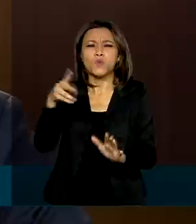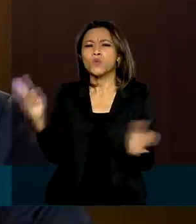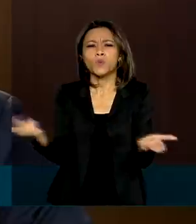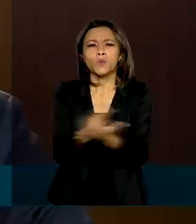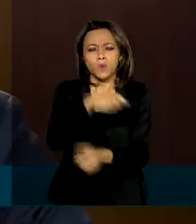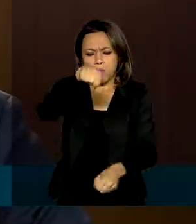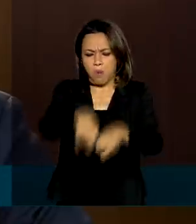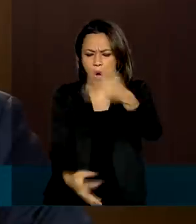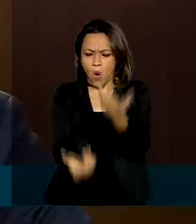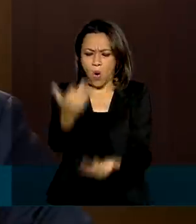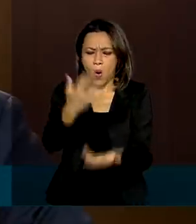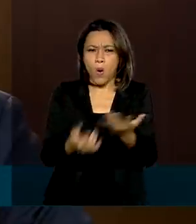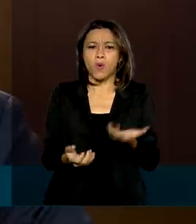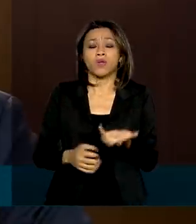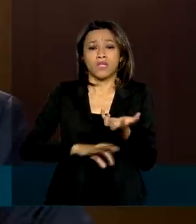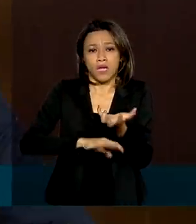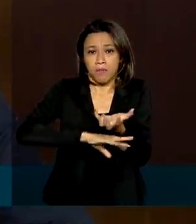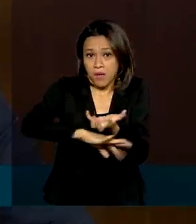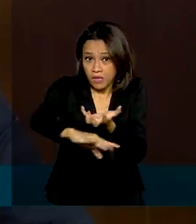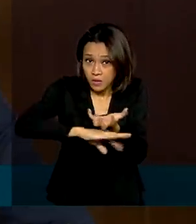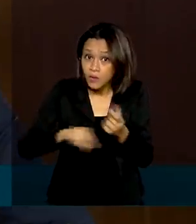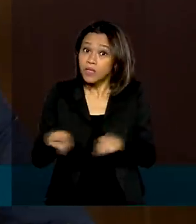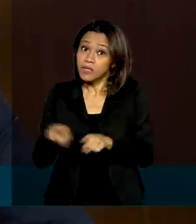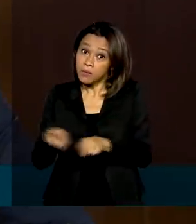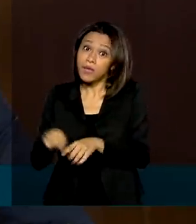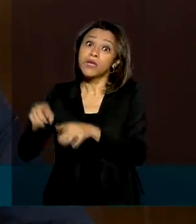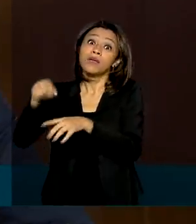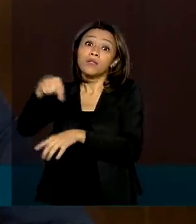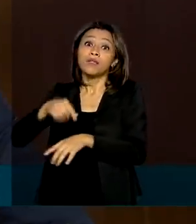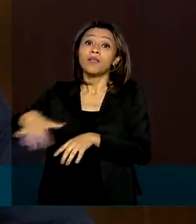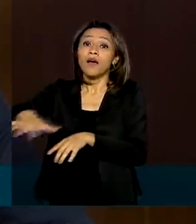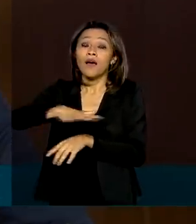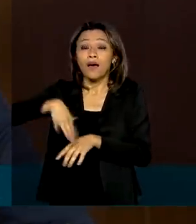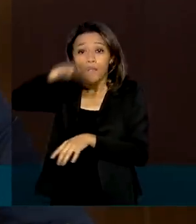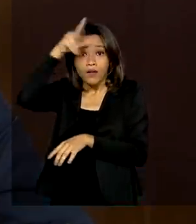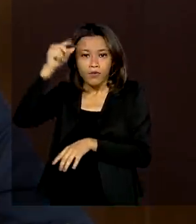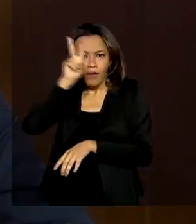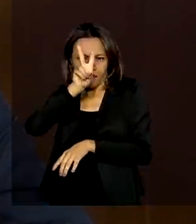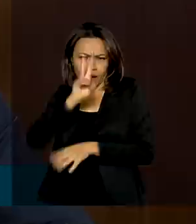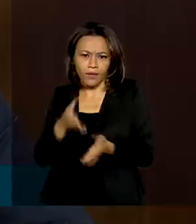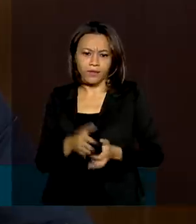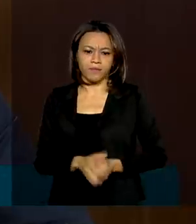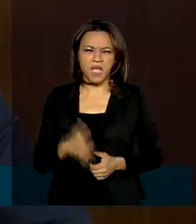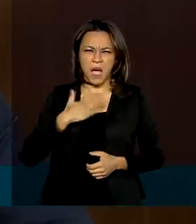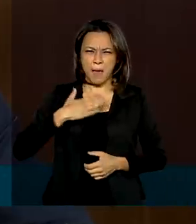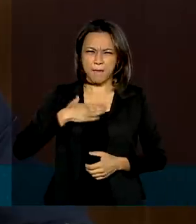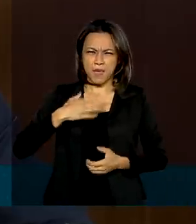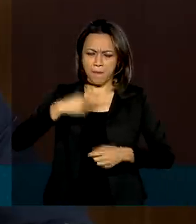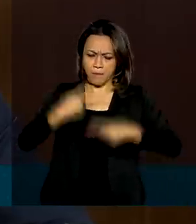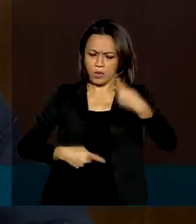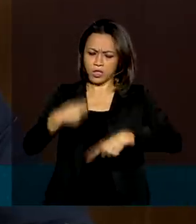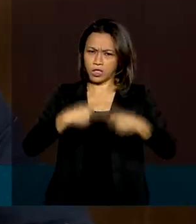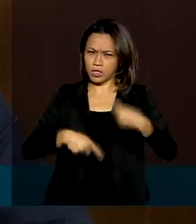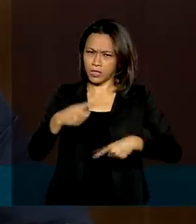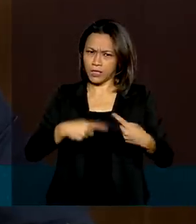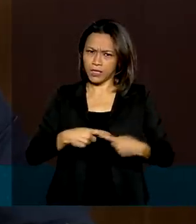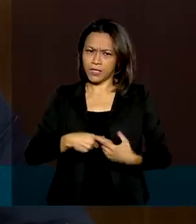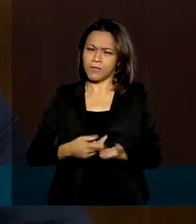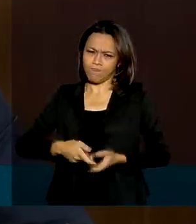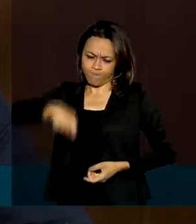Amazônia e no Pantanal também foram lembradas. Mantenho minha política de tolerância zero com o crime ambiental.